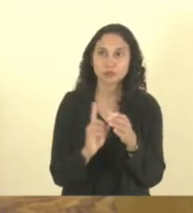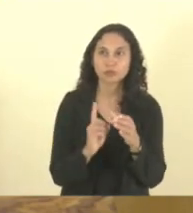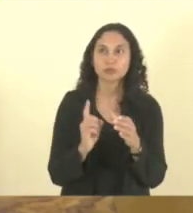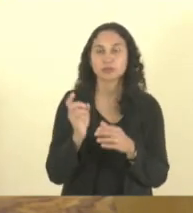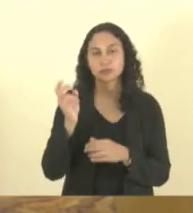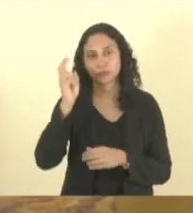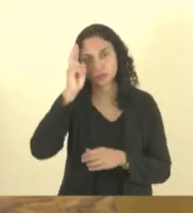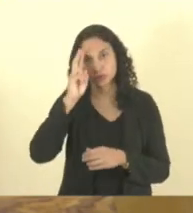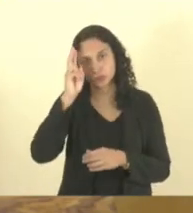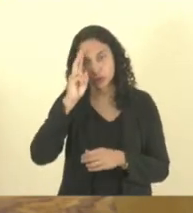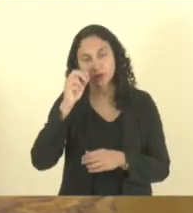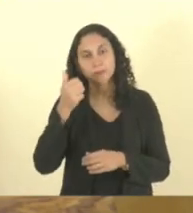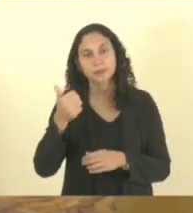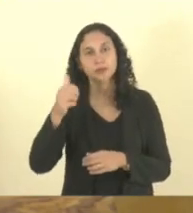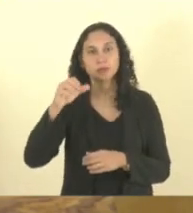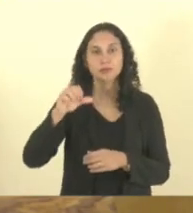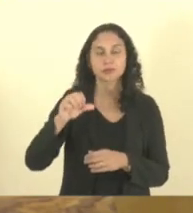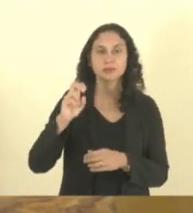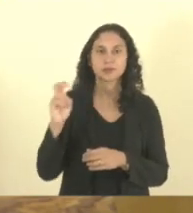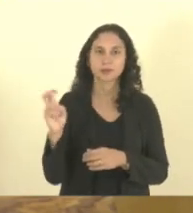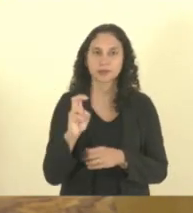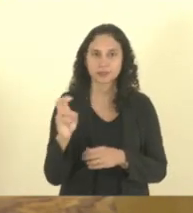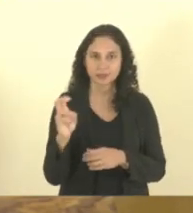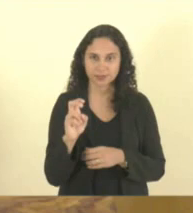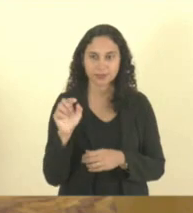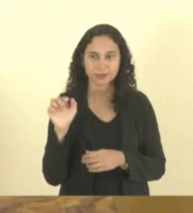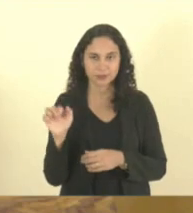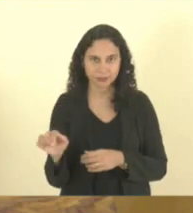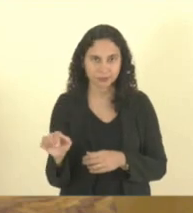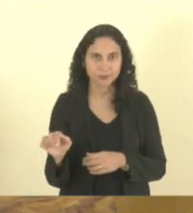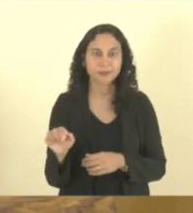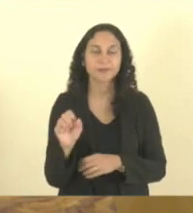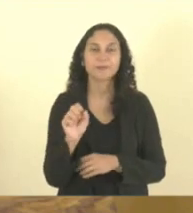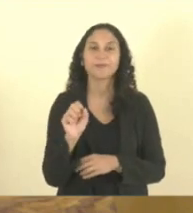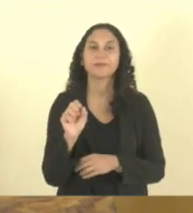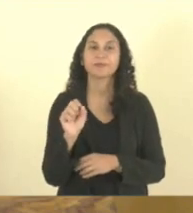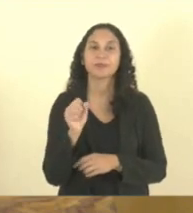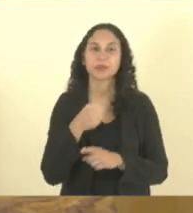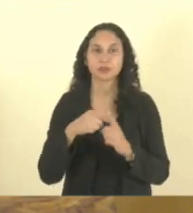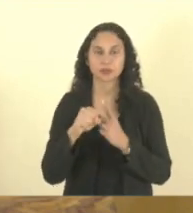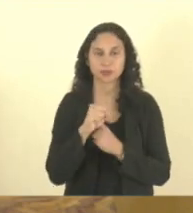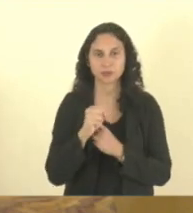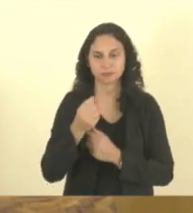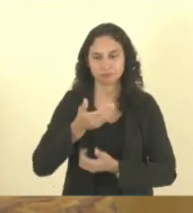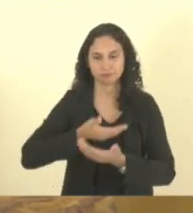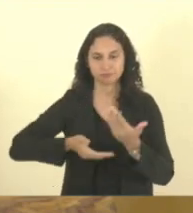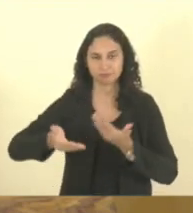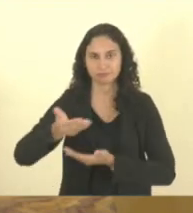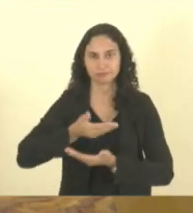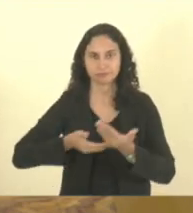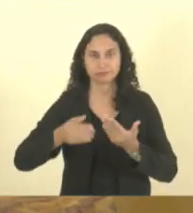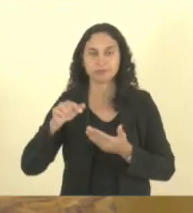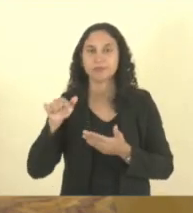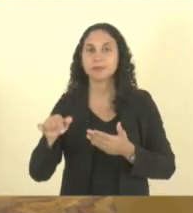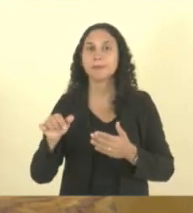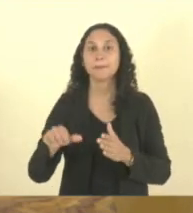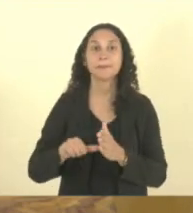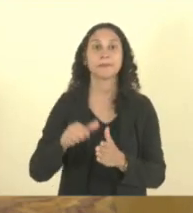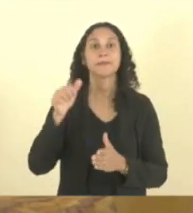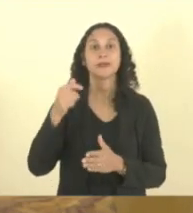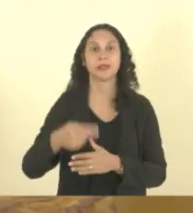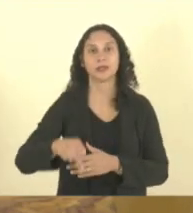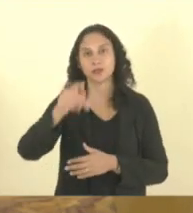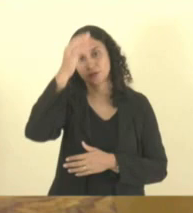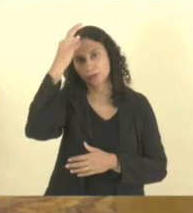de 1859 na categoria de sócio correspondente, sendo o primeiro capixaba a participar do